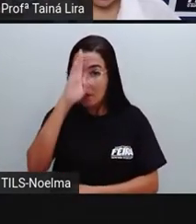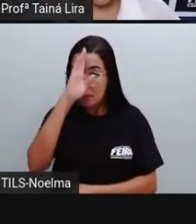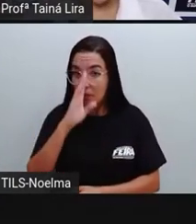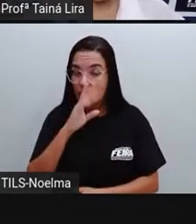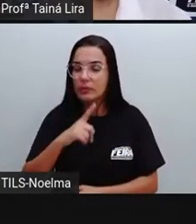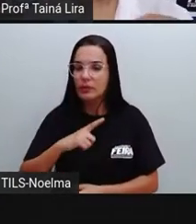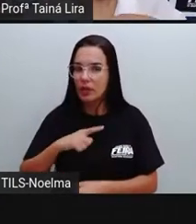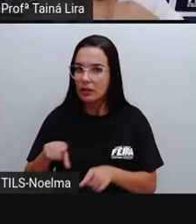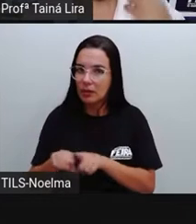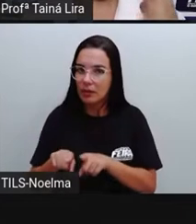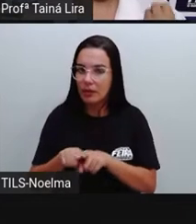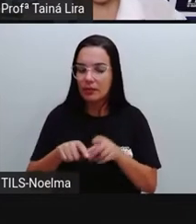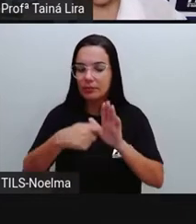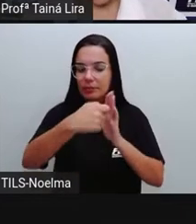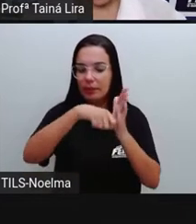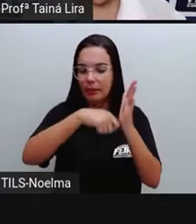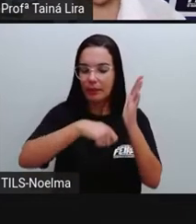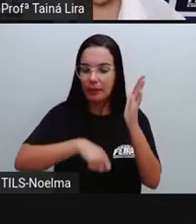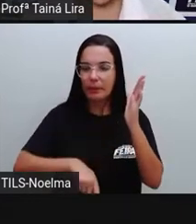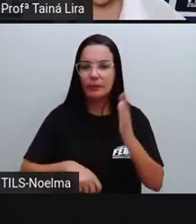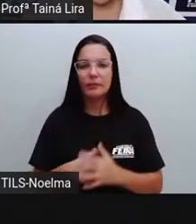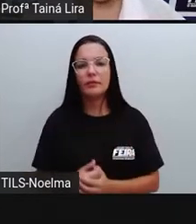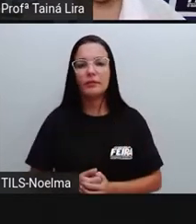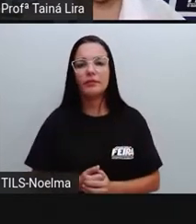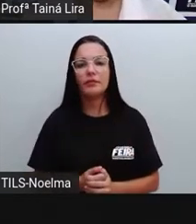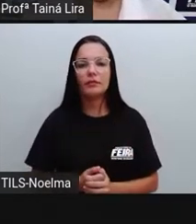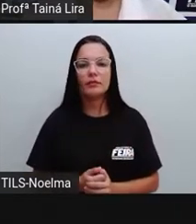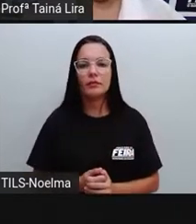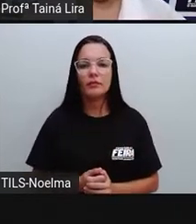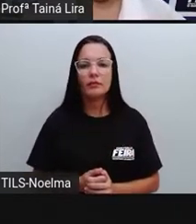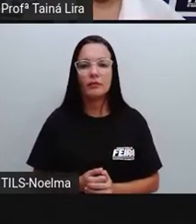regimento. E quais são essas funções? Olha lá.